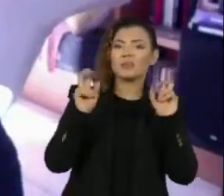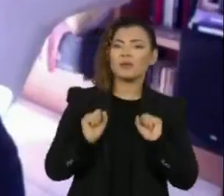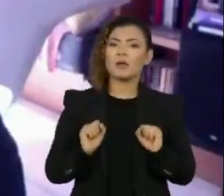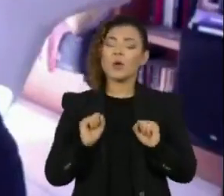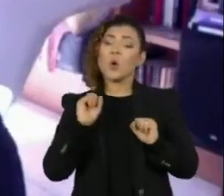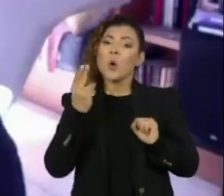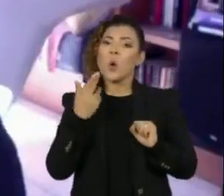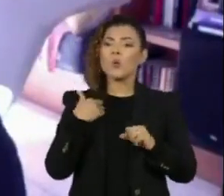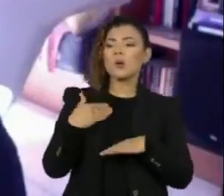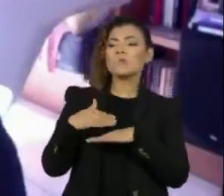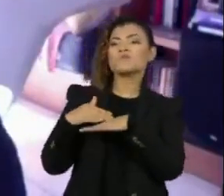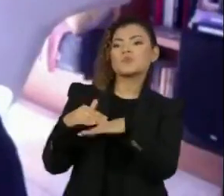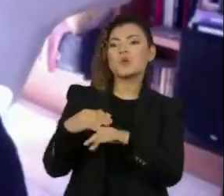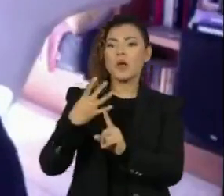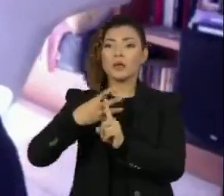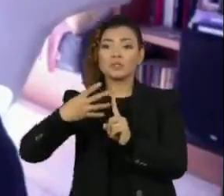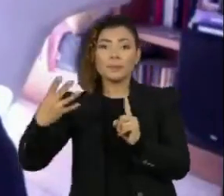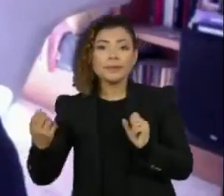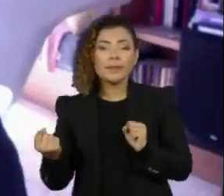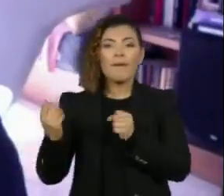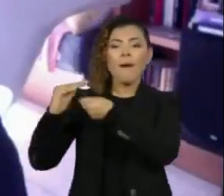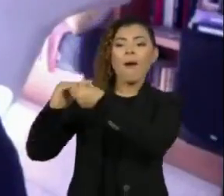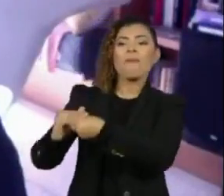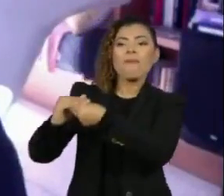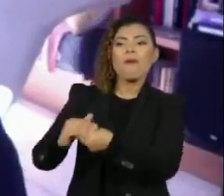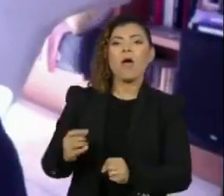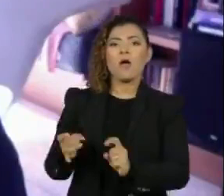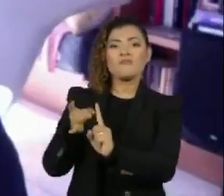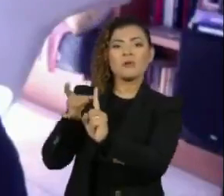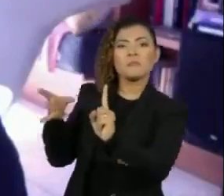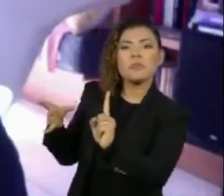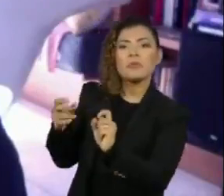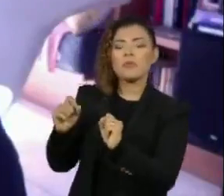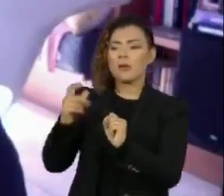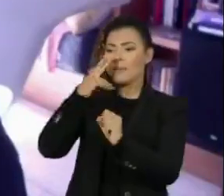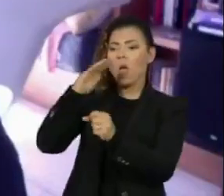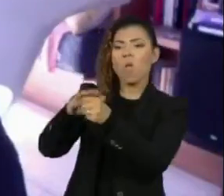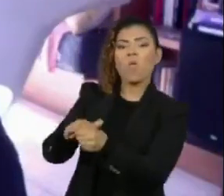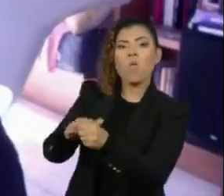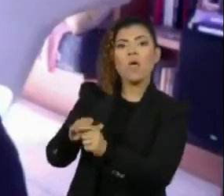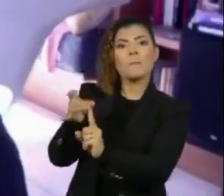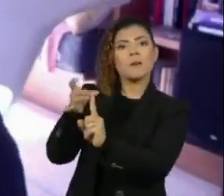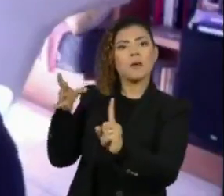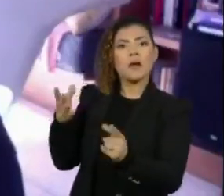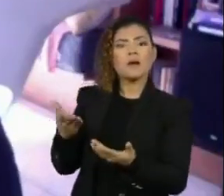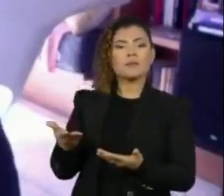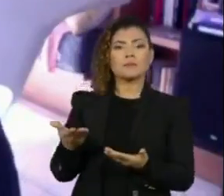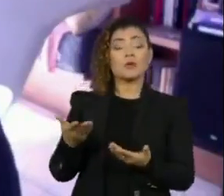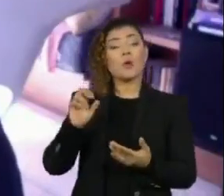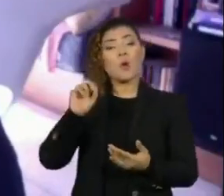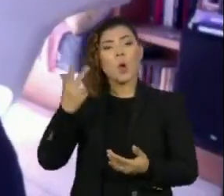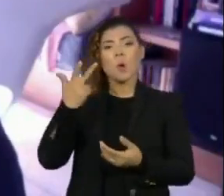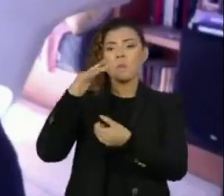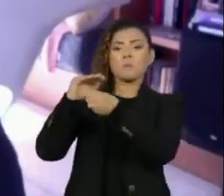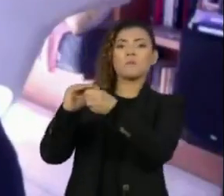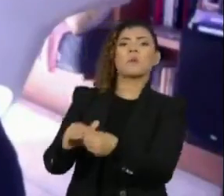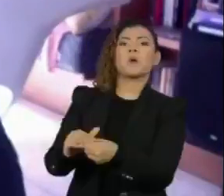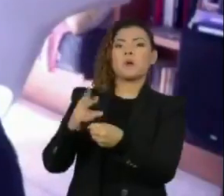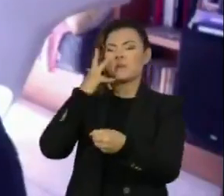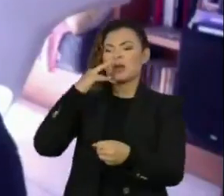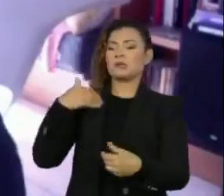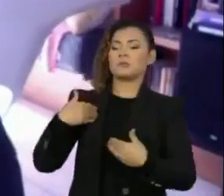de fala LGBTfóbica, ou seja, que deprecie uma pessoa LGBT, que diminua, que